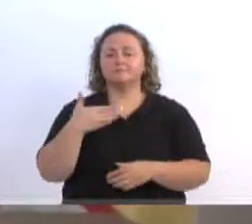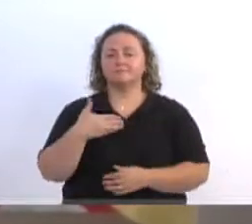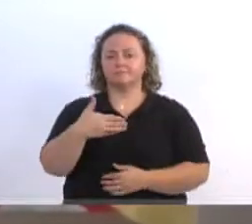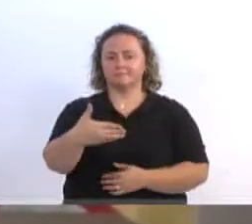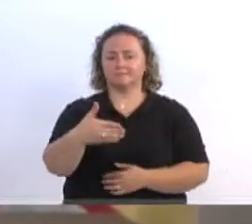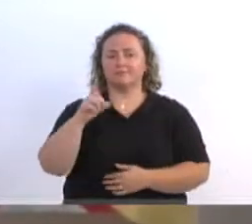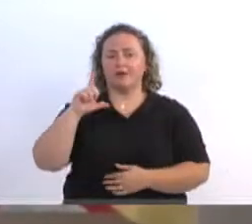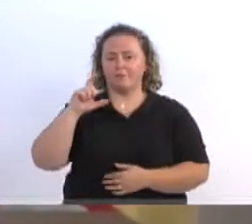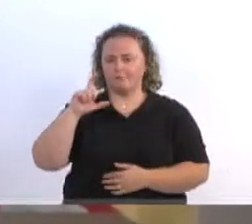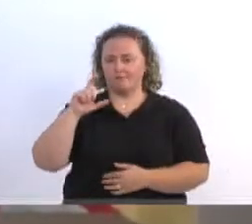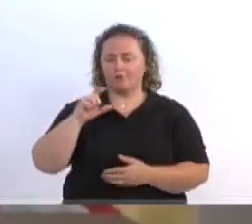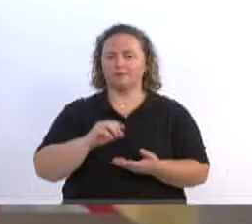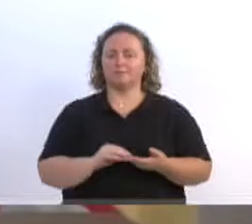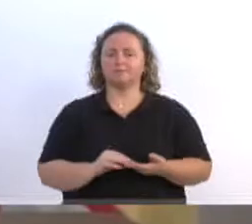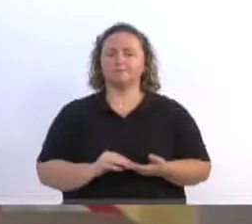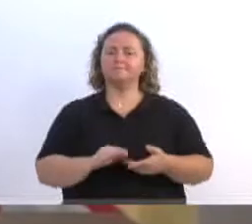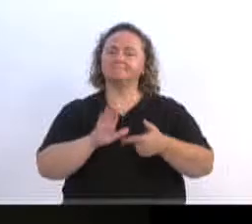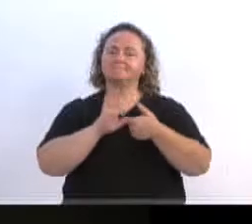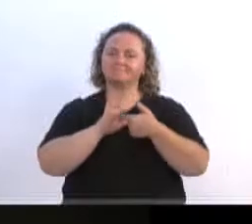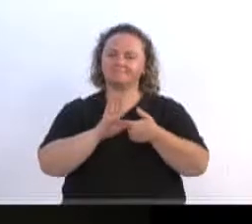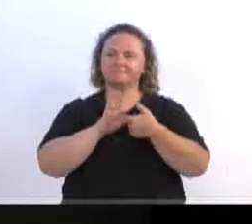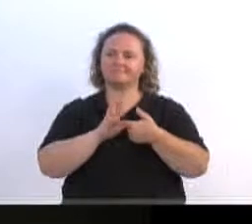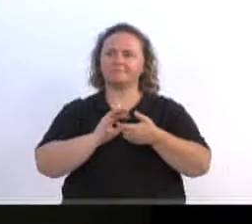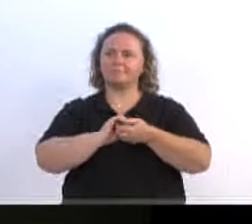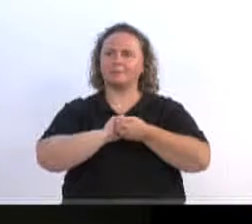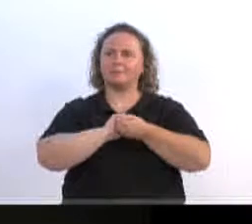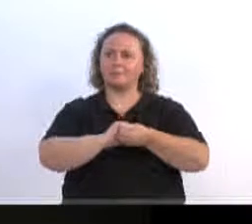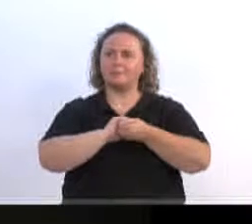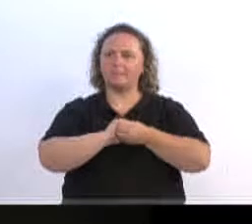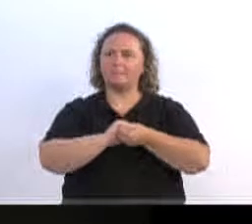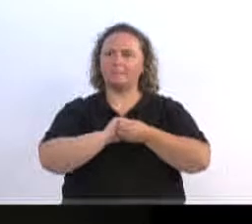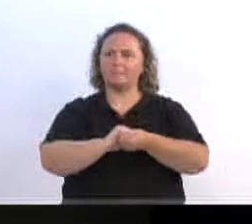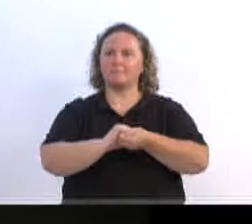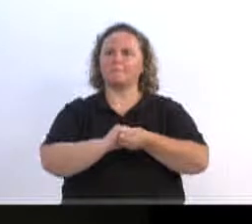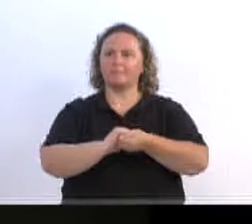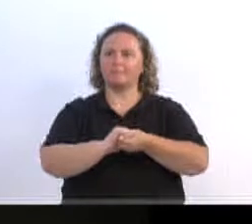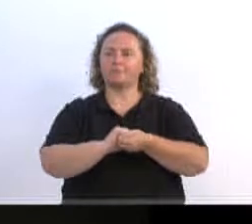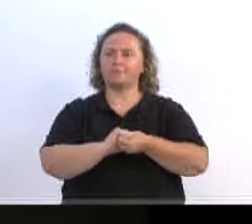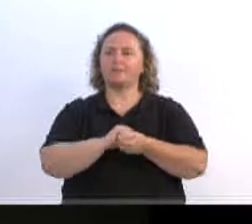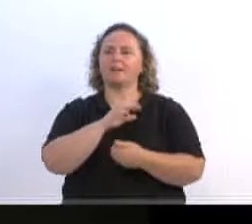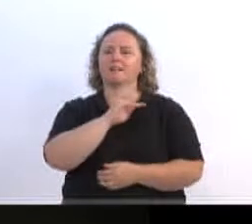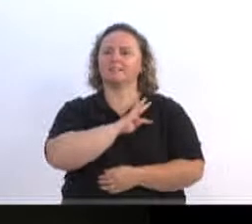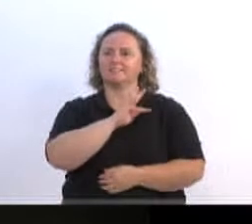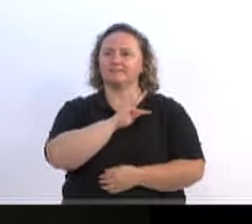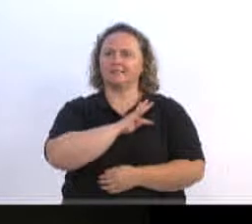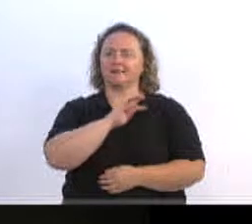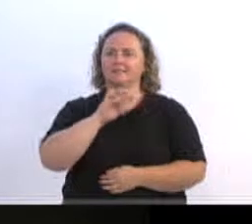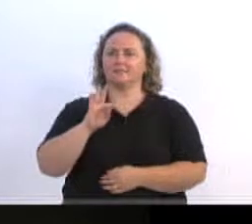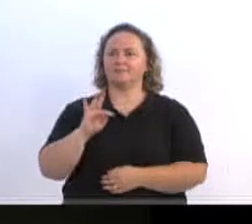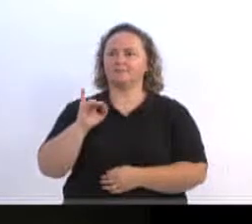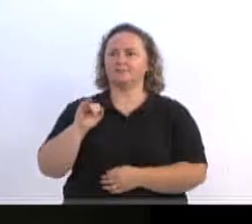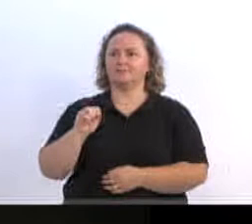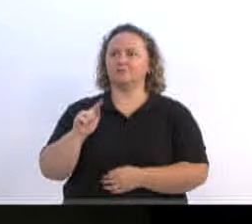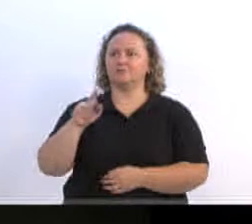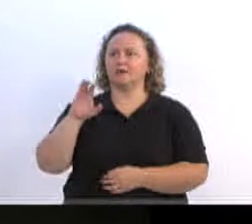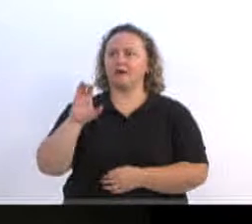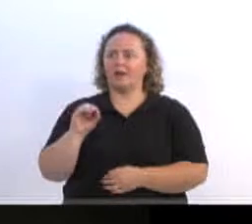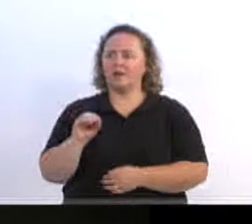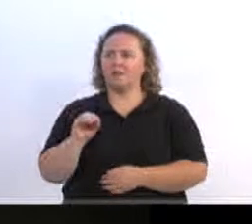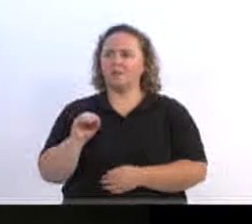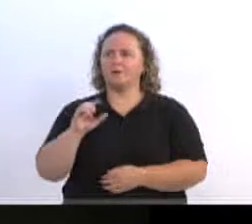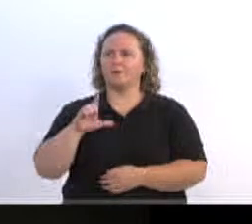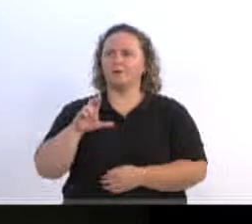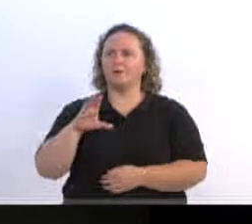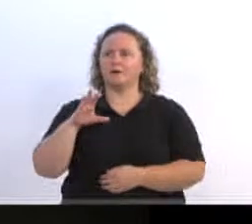parabenizar aqui as pessoas, vamos lá, um por um. O técnico Tiago, ao Luca, ao Pollux, ao